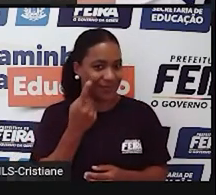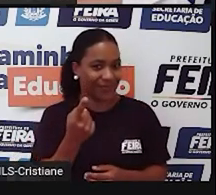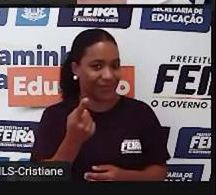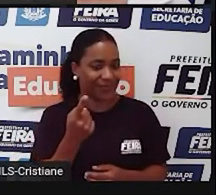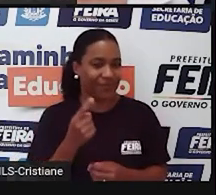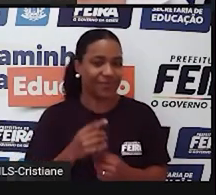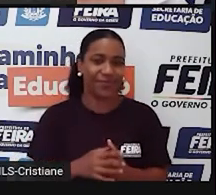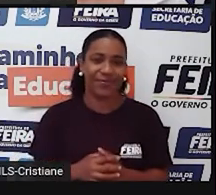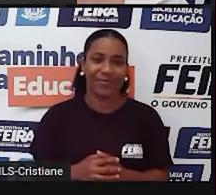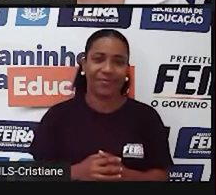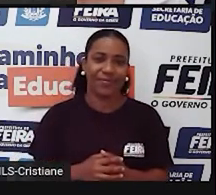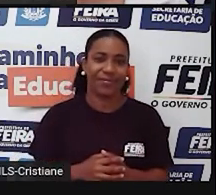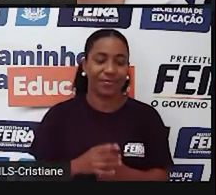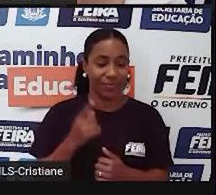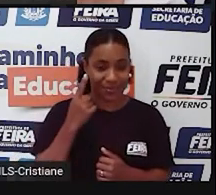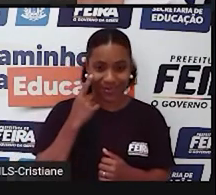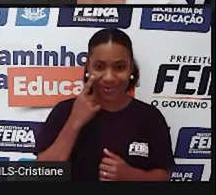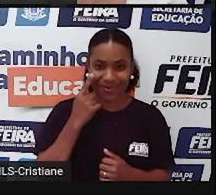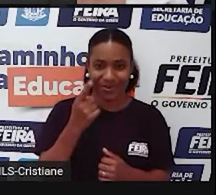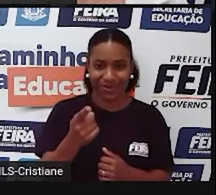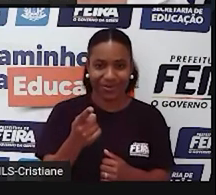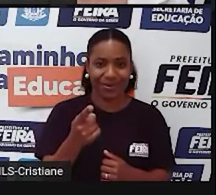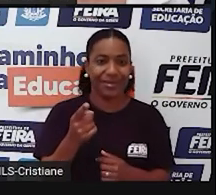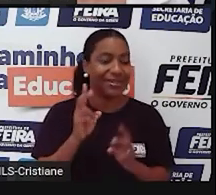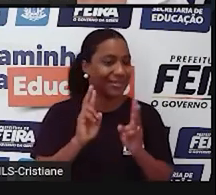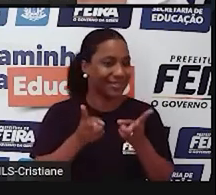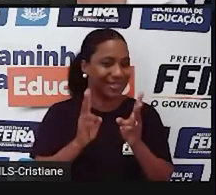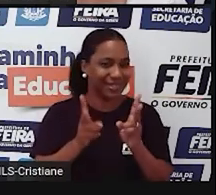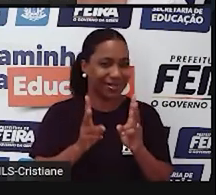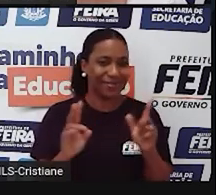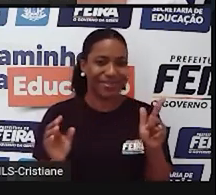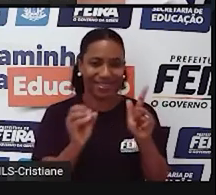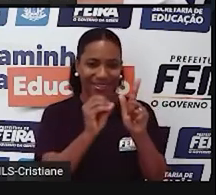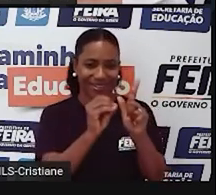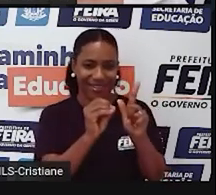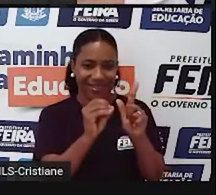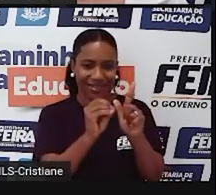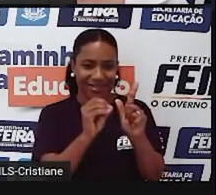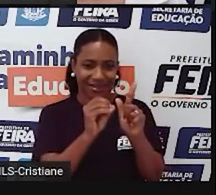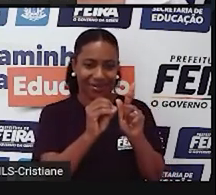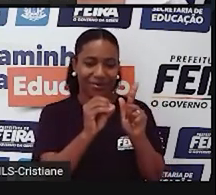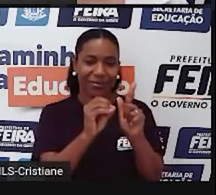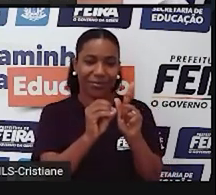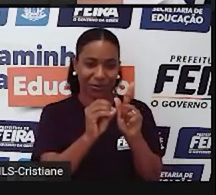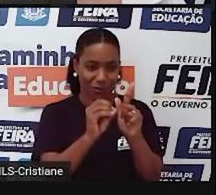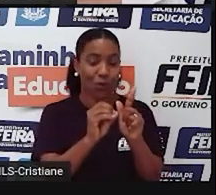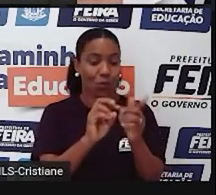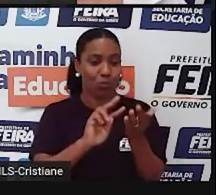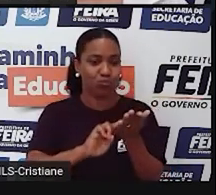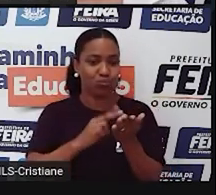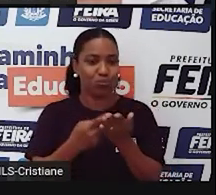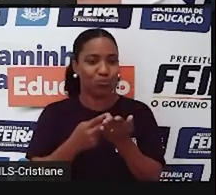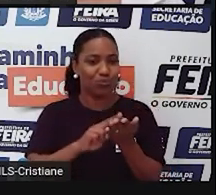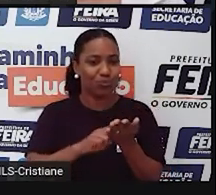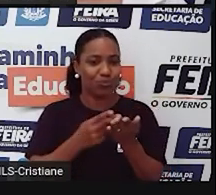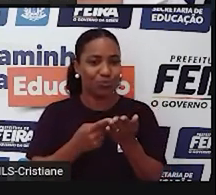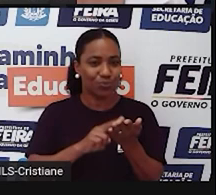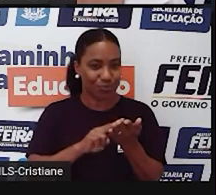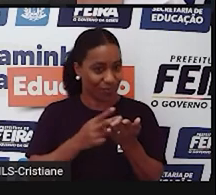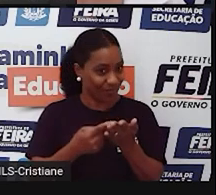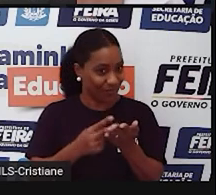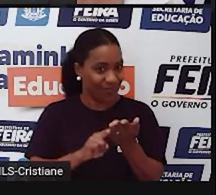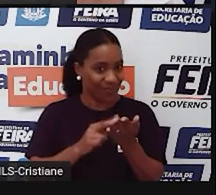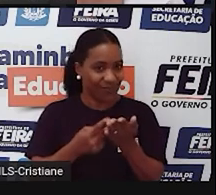Essa ferramenta que sempre eu estou estimulando vocês a utilizarem no dia a dia para